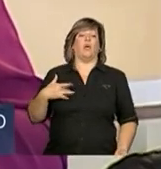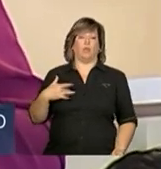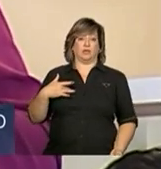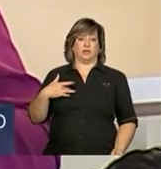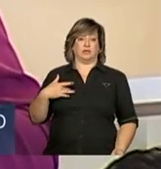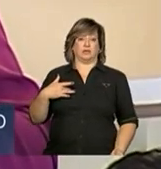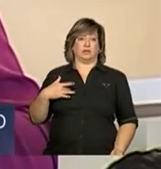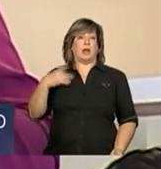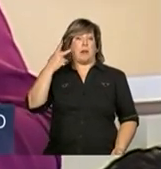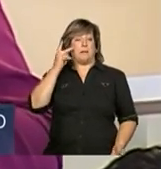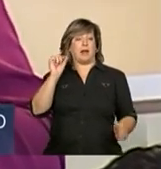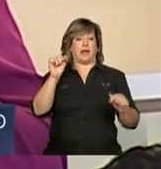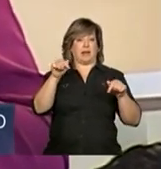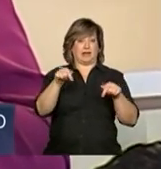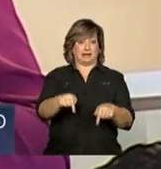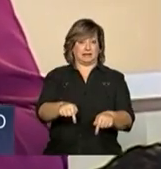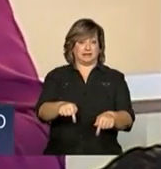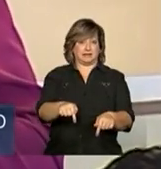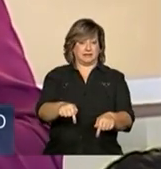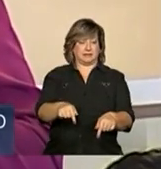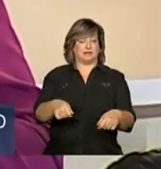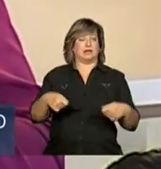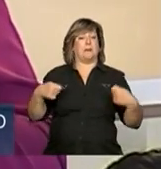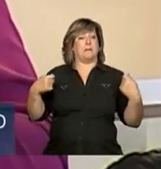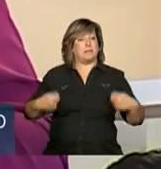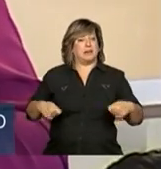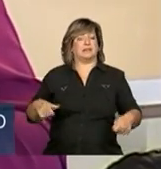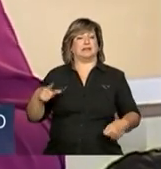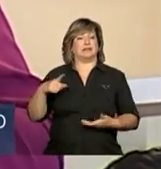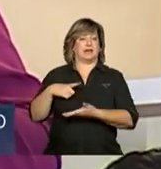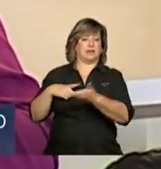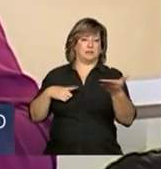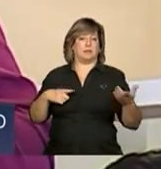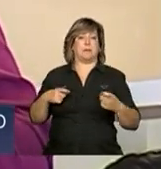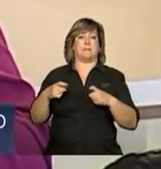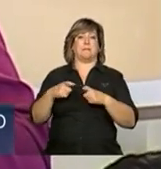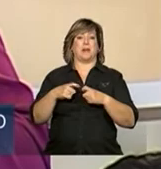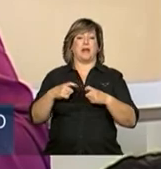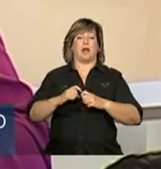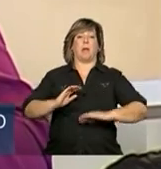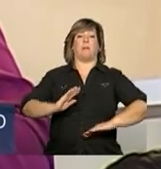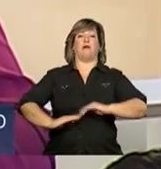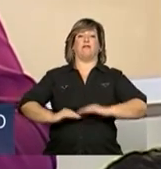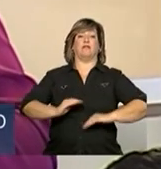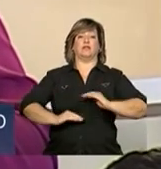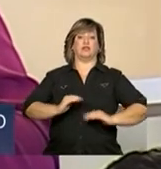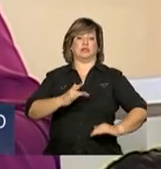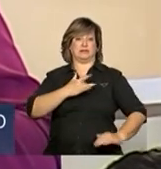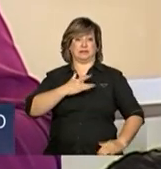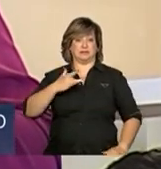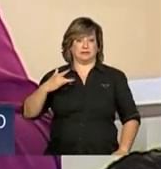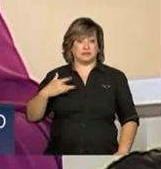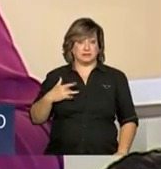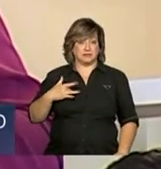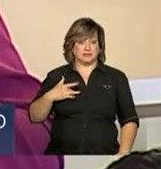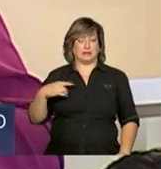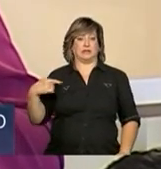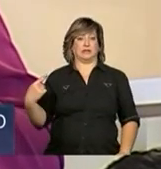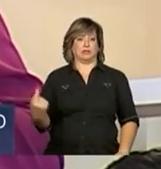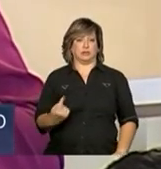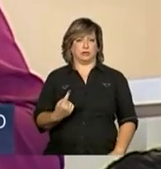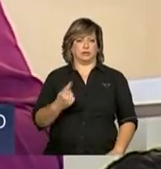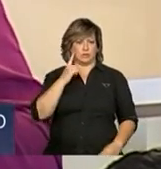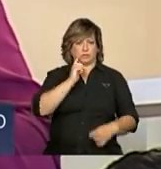e para isso tem que ter os médicos, tem que ter de saúde, que são os guardiãs,